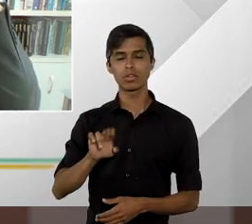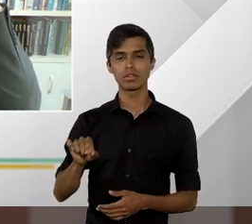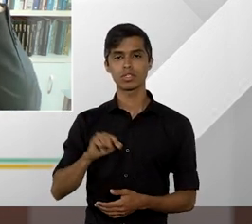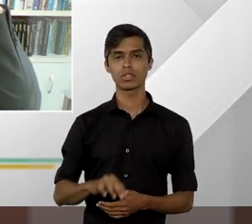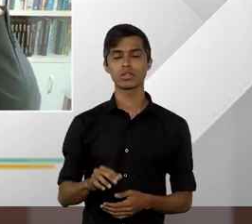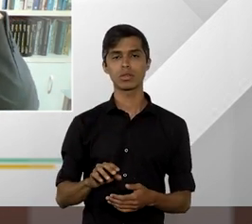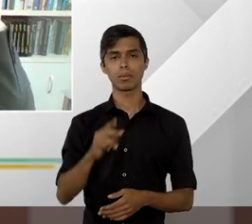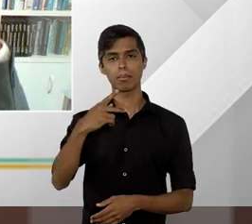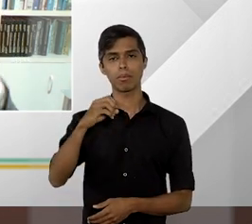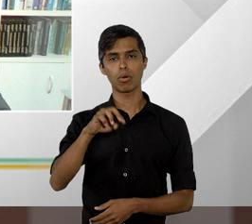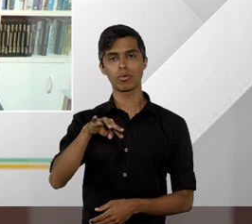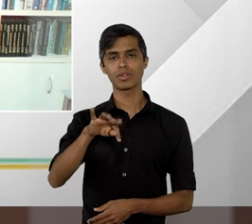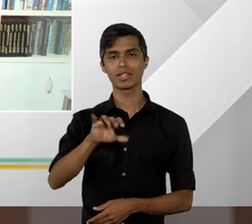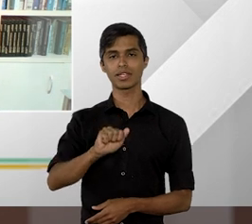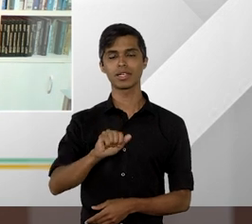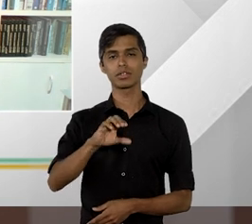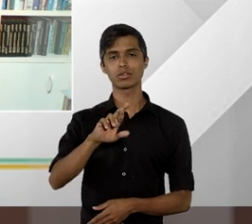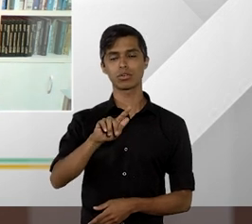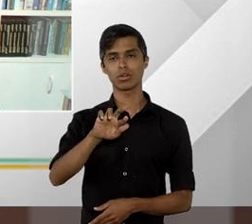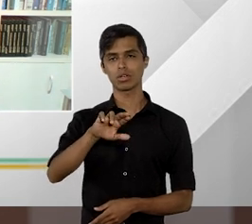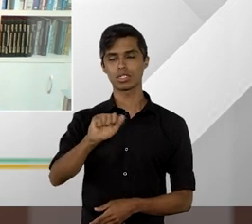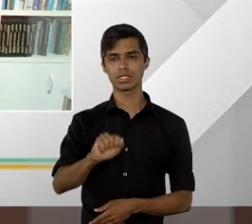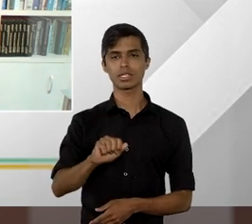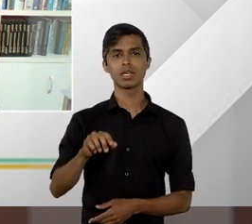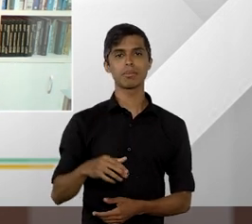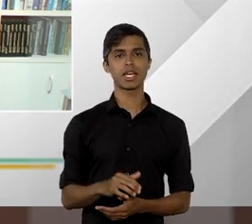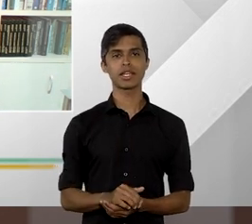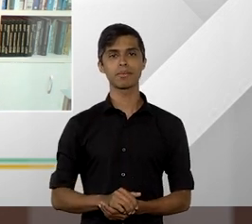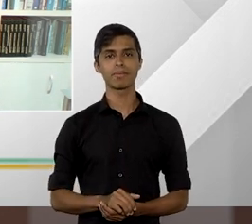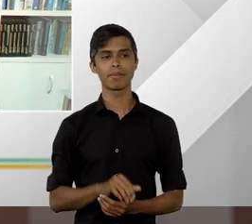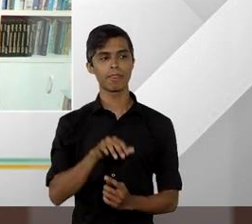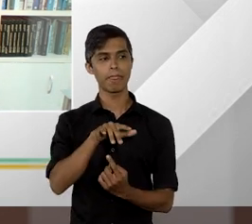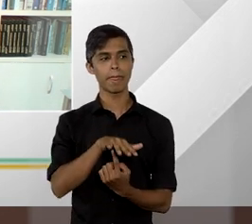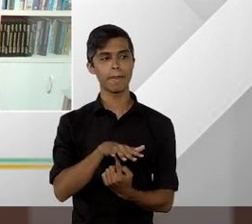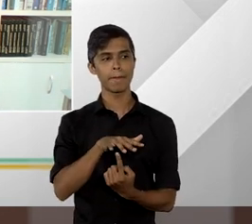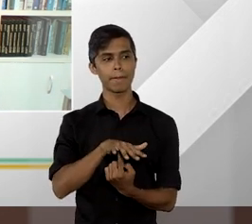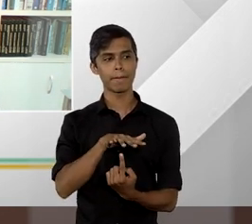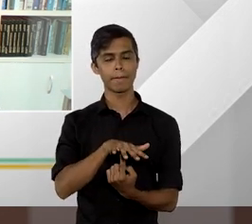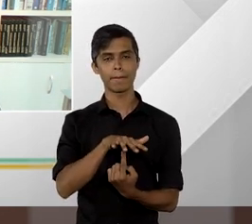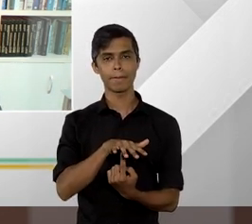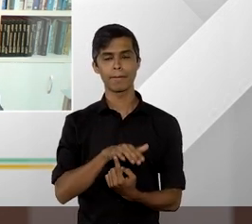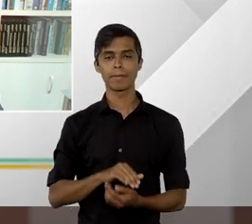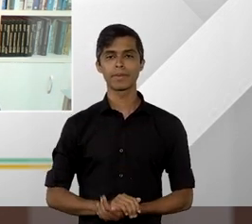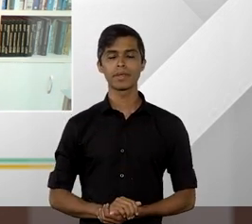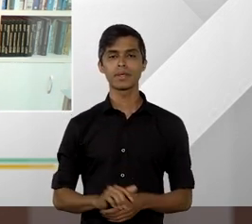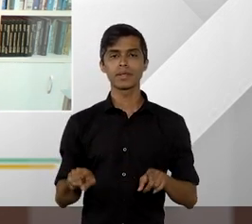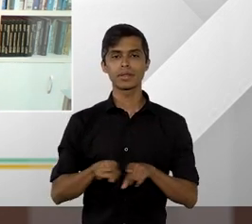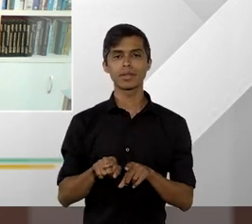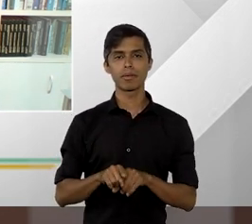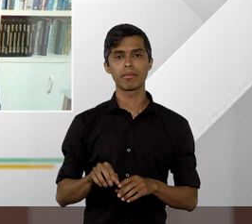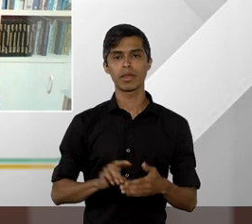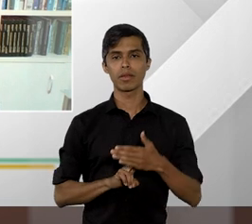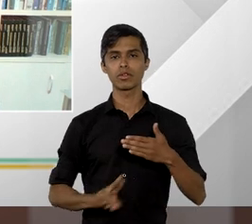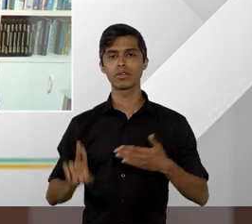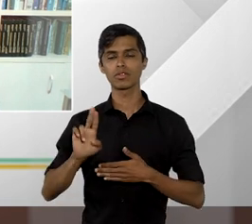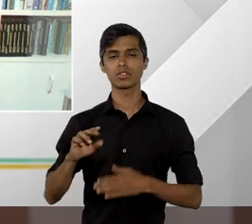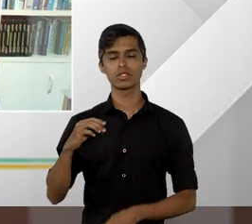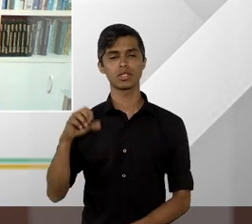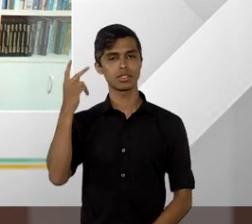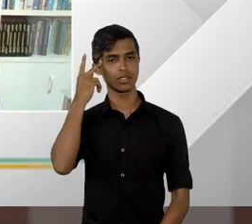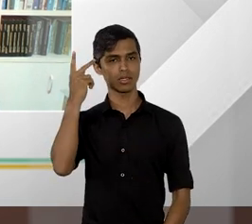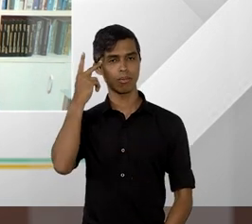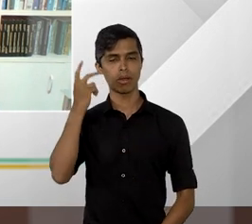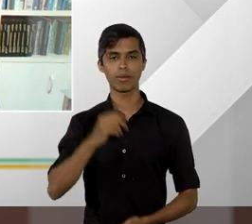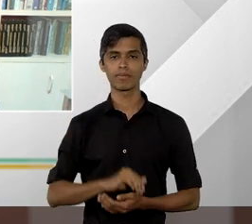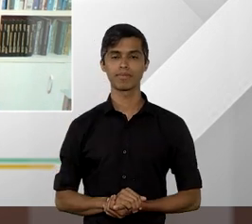Grossa, no Paraná, mestre em Direito pela Universidade de Londrina e doutor em Direito pela PUC de São Paulo. Seja